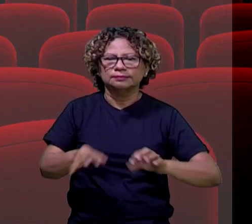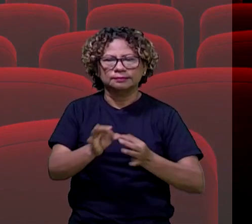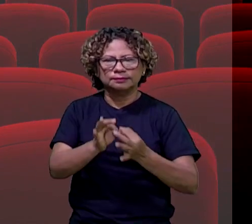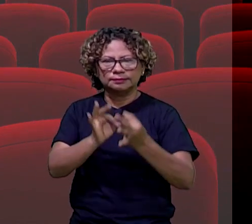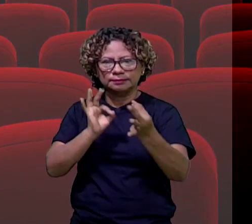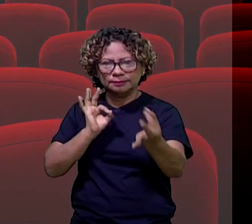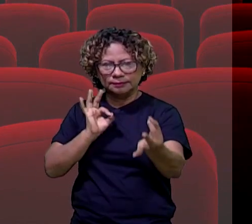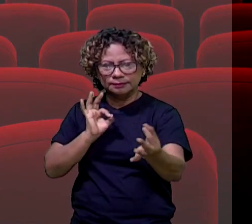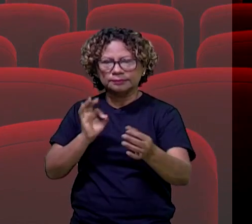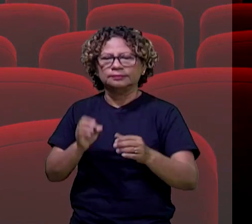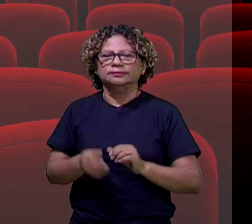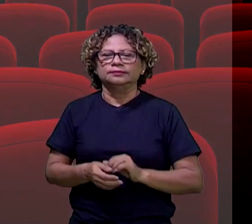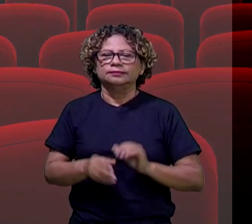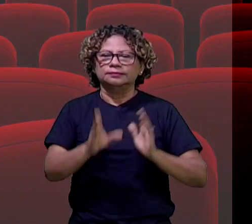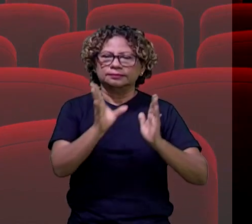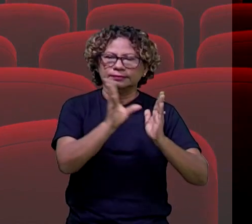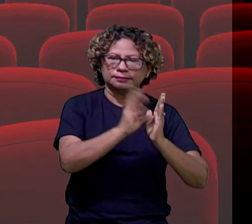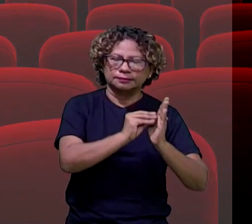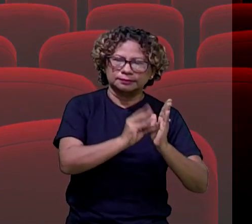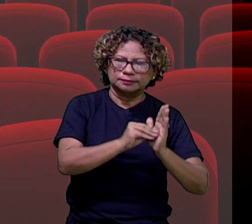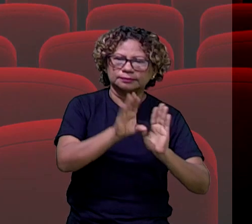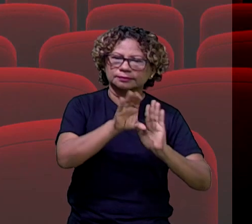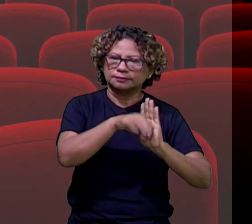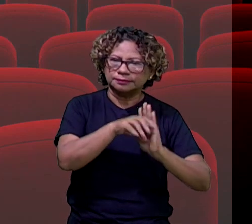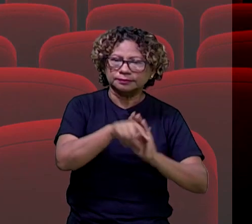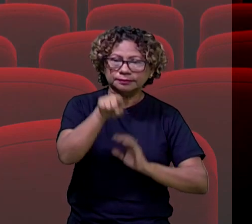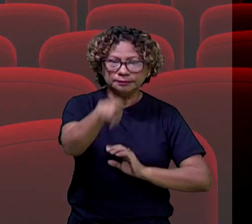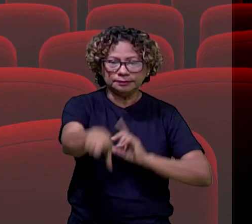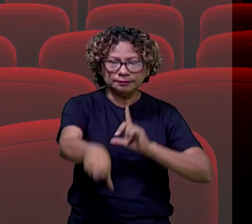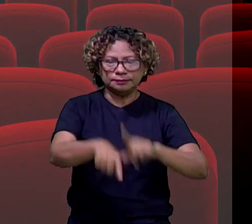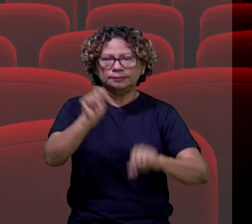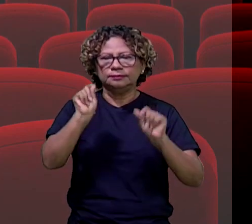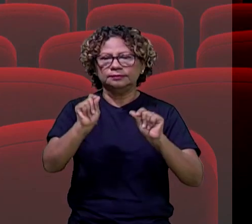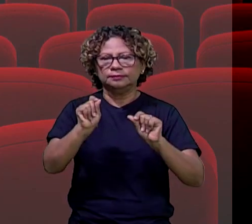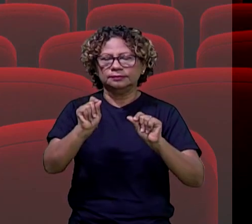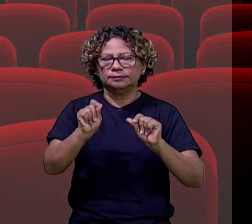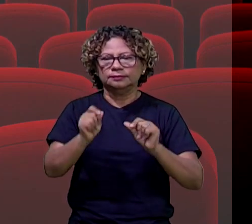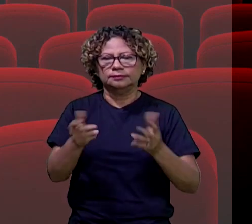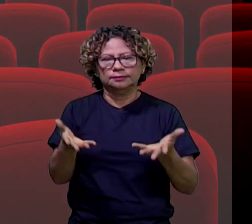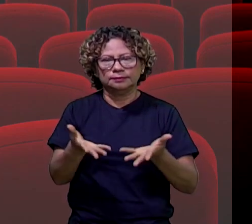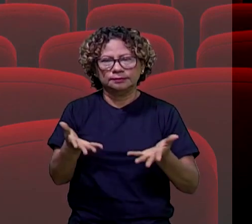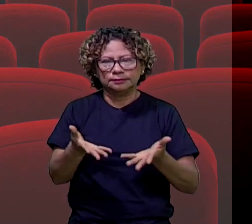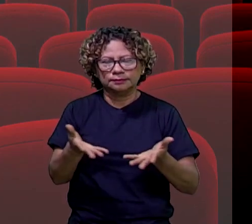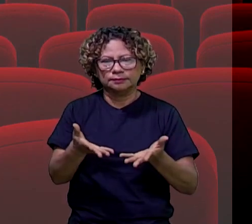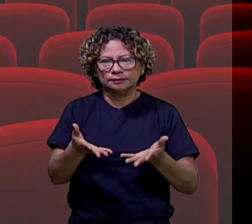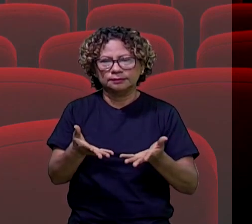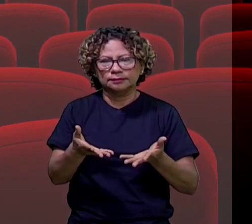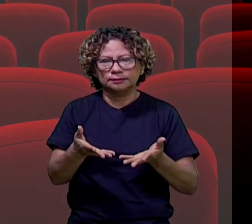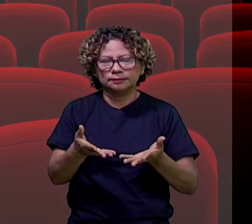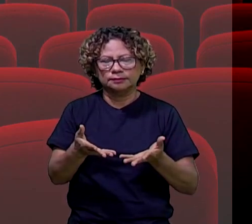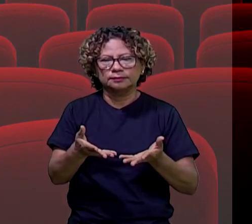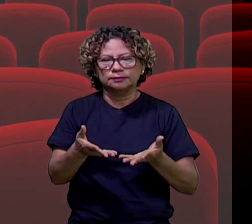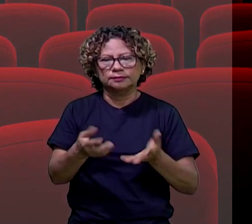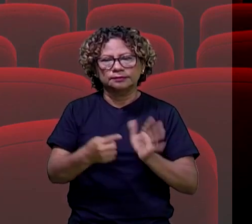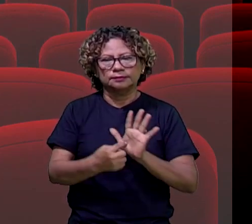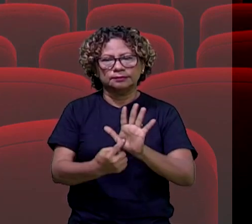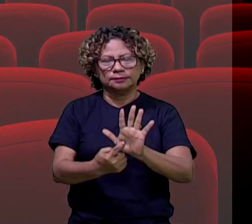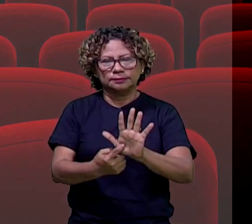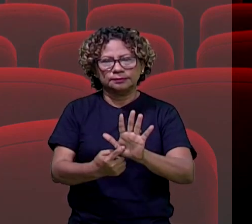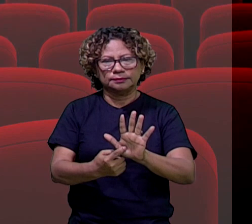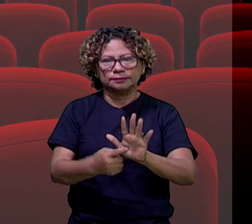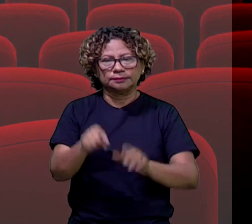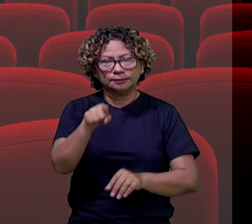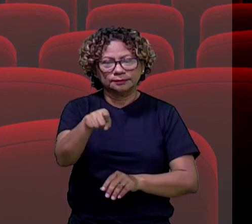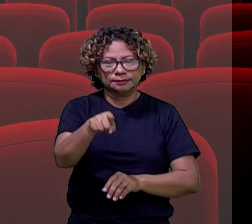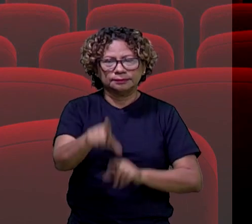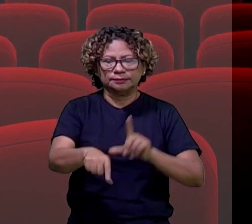transmissões, não é? Com conteúdos que sejam escolhidos por vocês. Então, a gente vai deixar aí para vocês escolherem, não é?